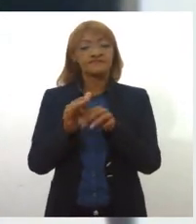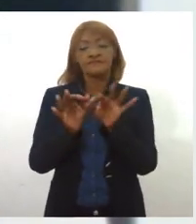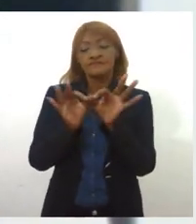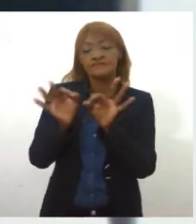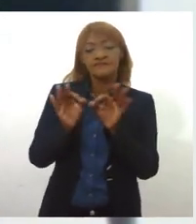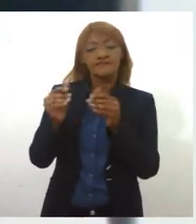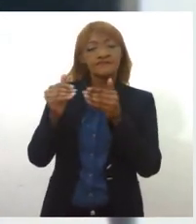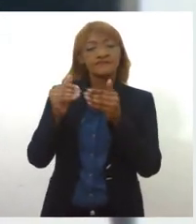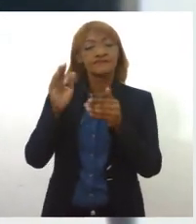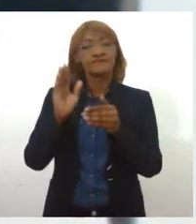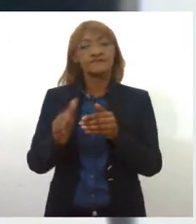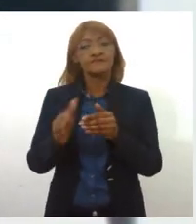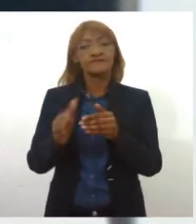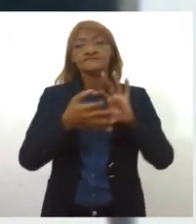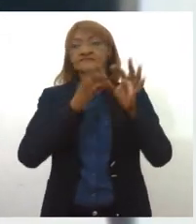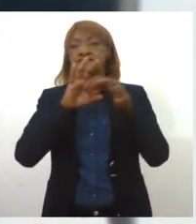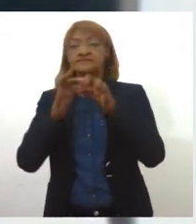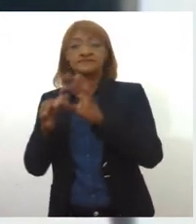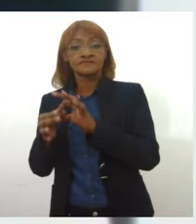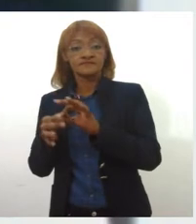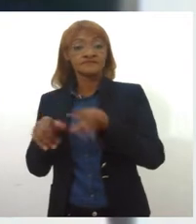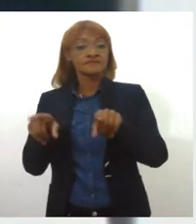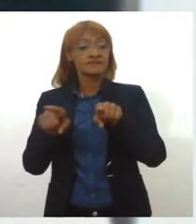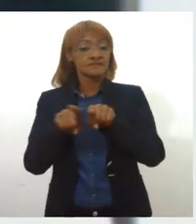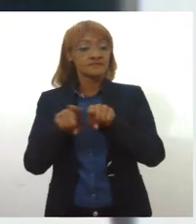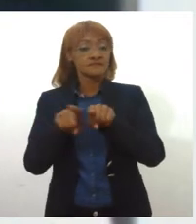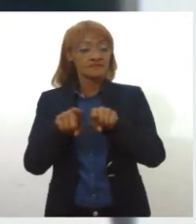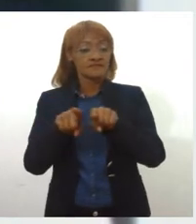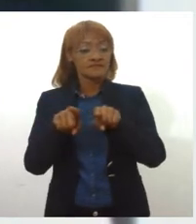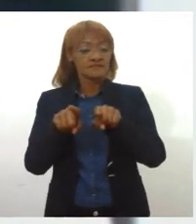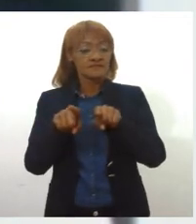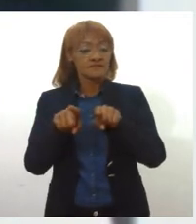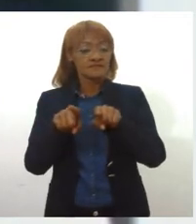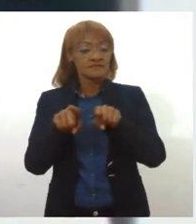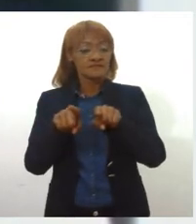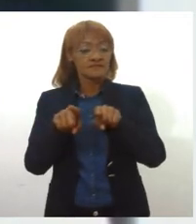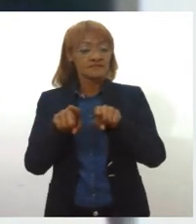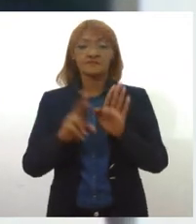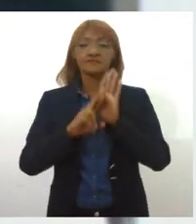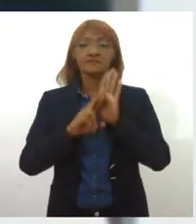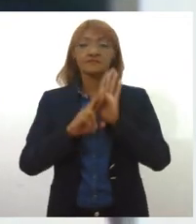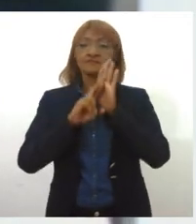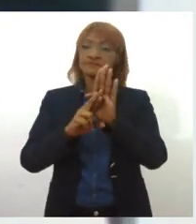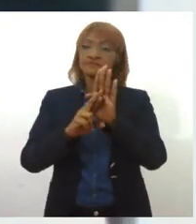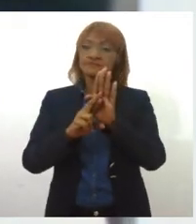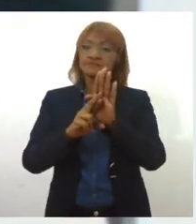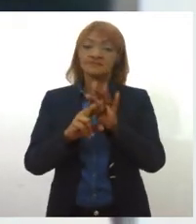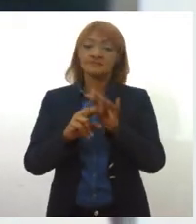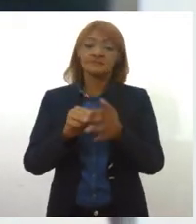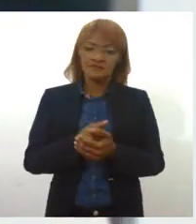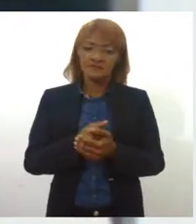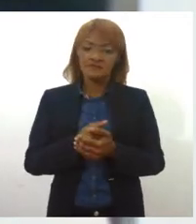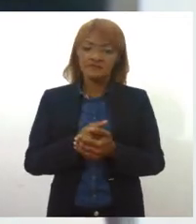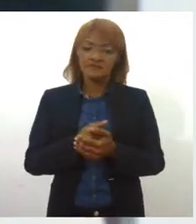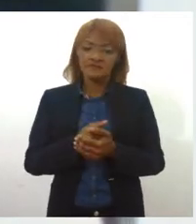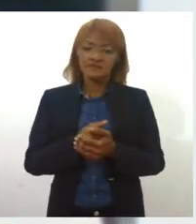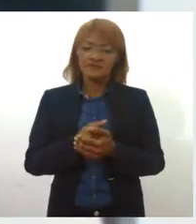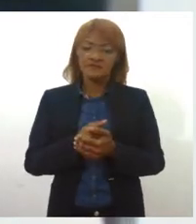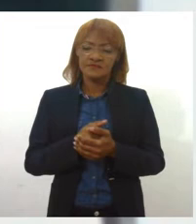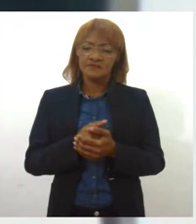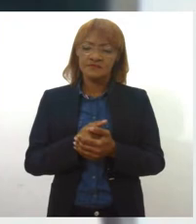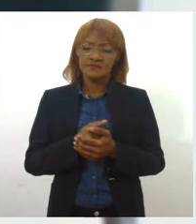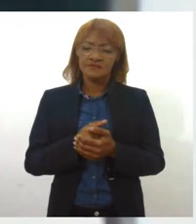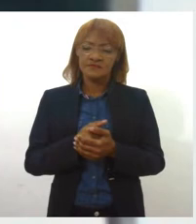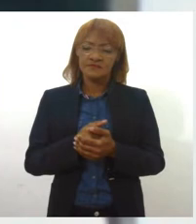Prêmio Brasil Olímpico como também a possibilidade de Sergipe ser sede dos Jogos da Juventude. E está desde aquele momento que a gente já vem